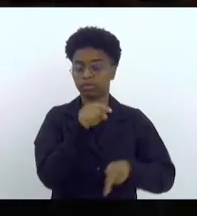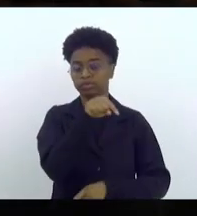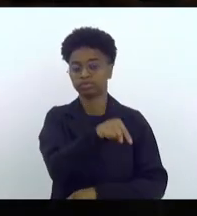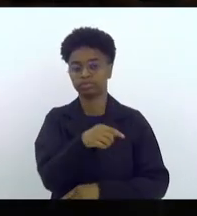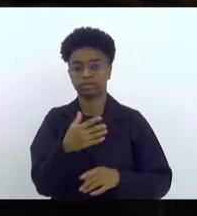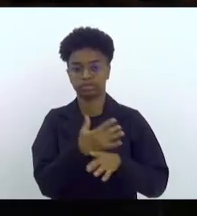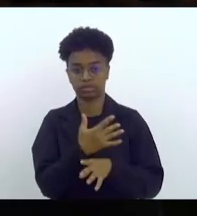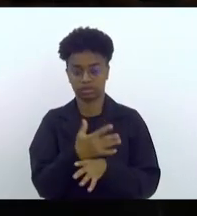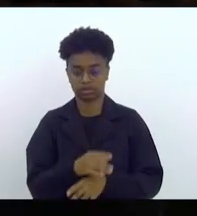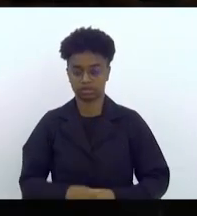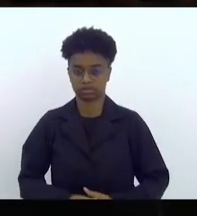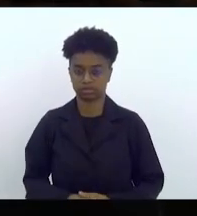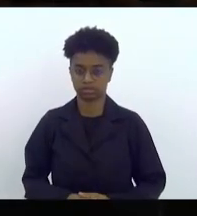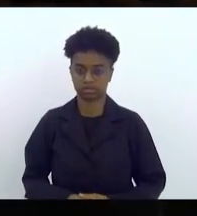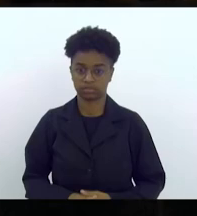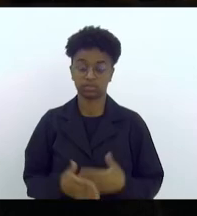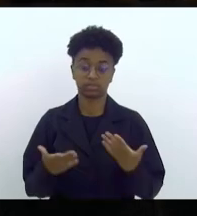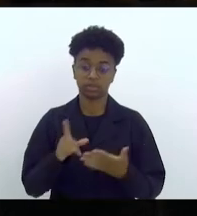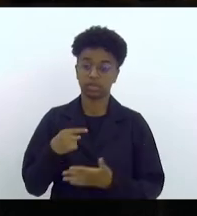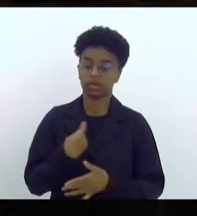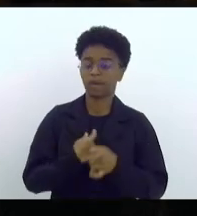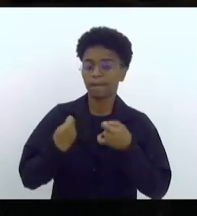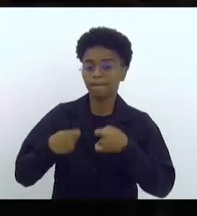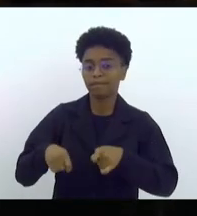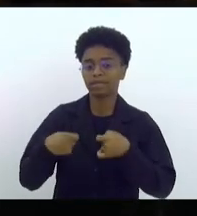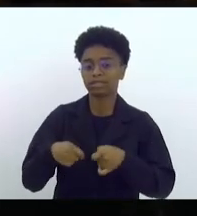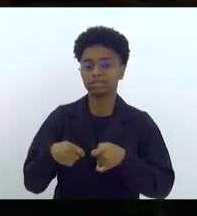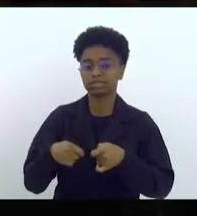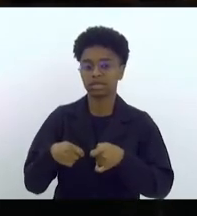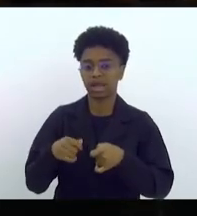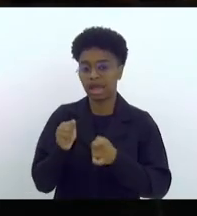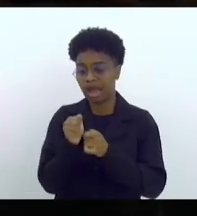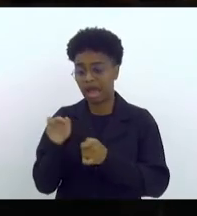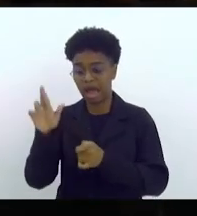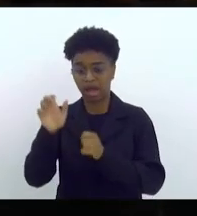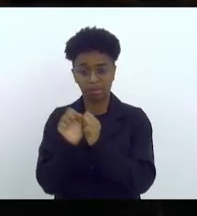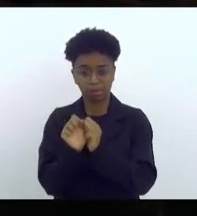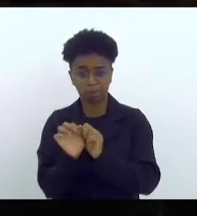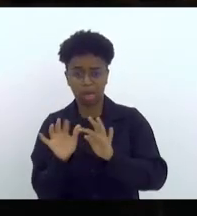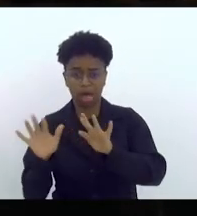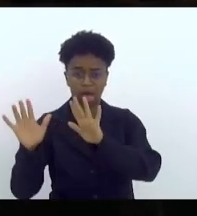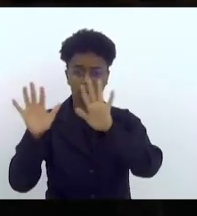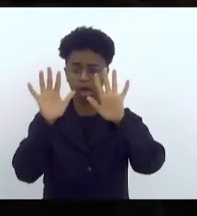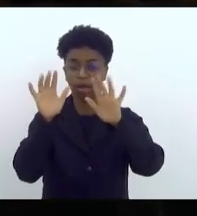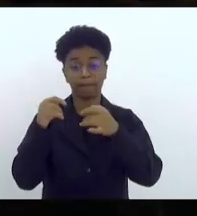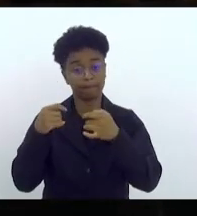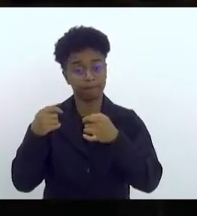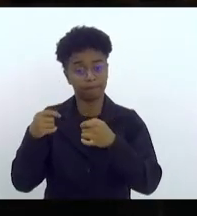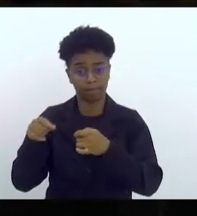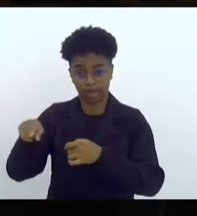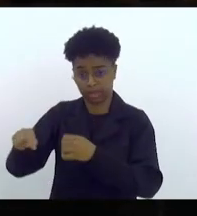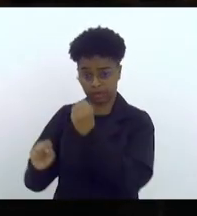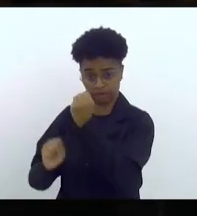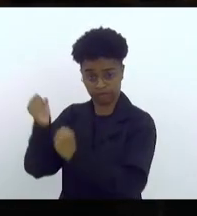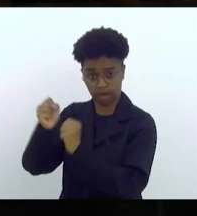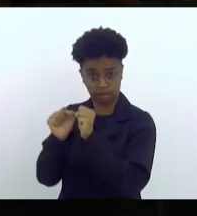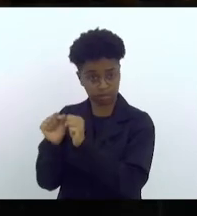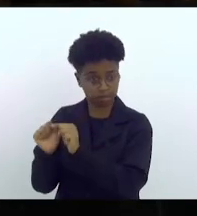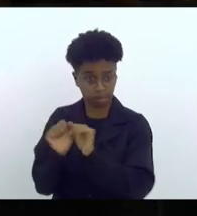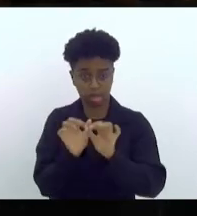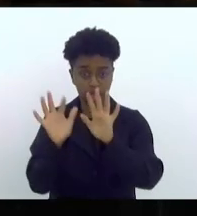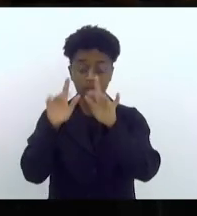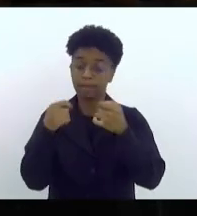Volta Redonda. É preciso que essa poluição que é jogada no ar diretamente pela siderúrgica tenha